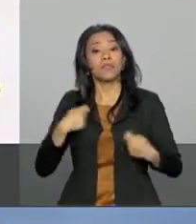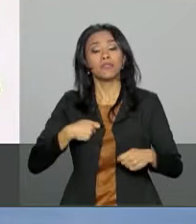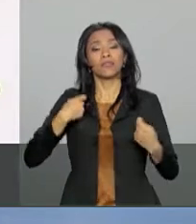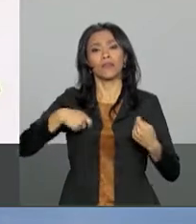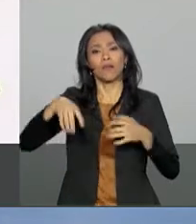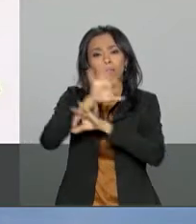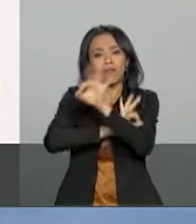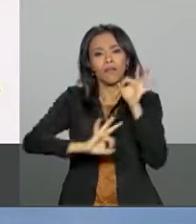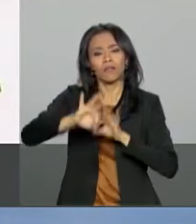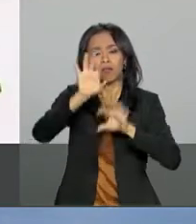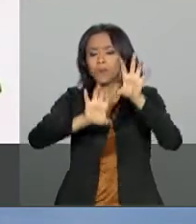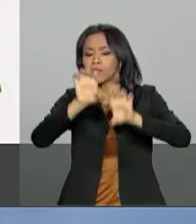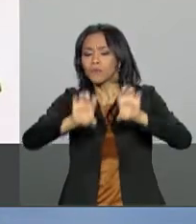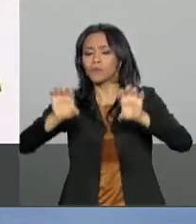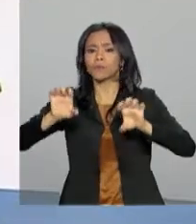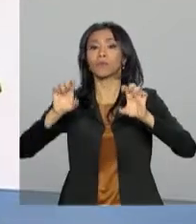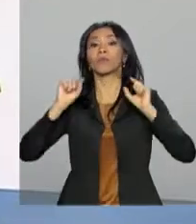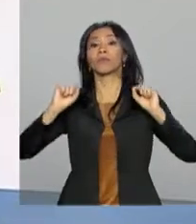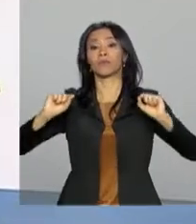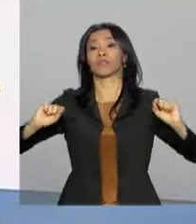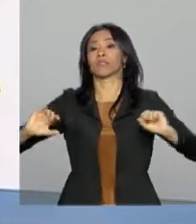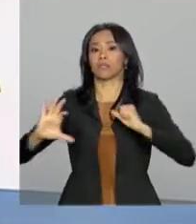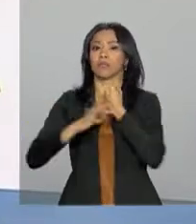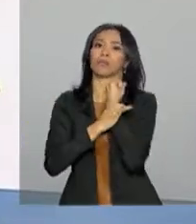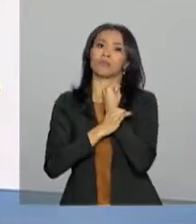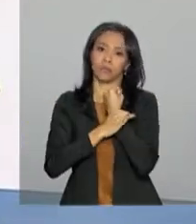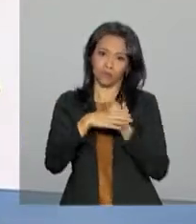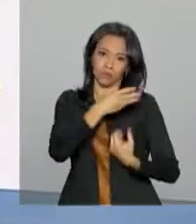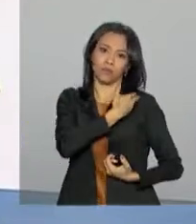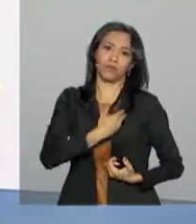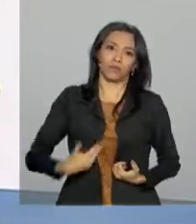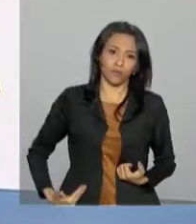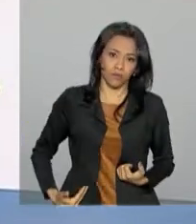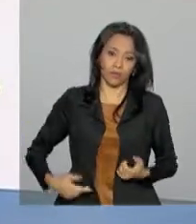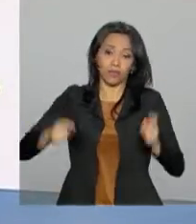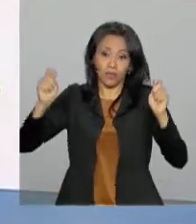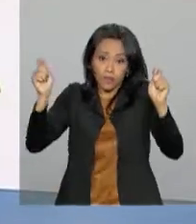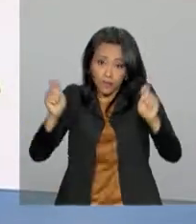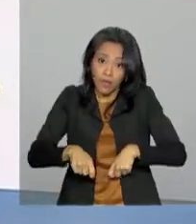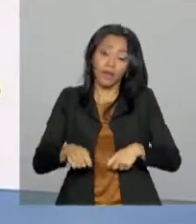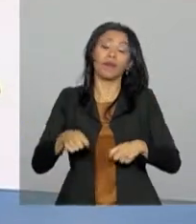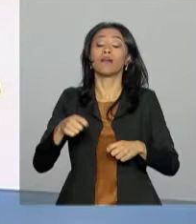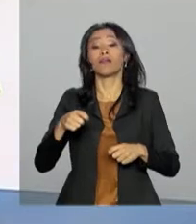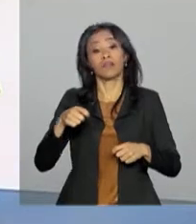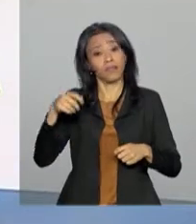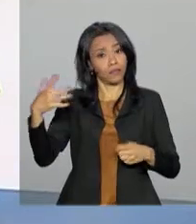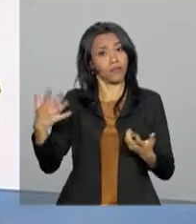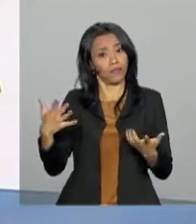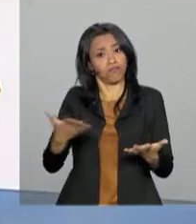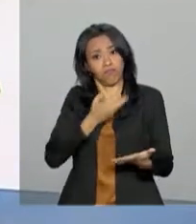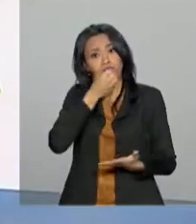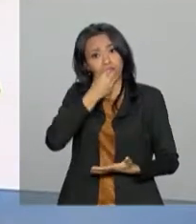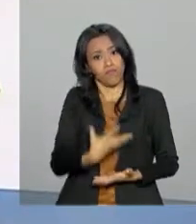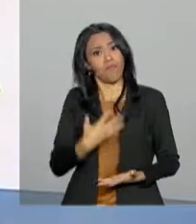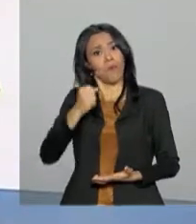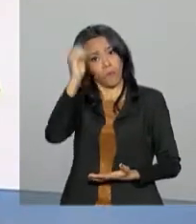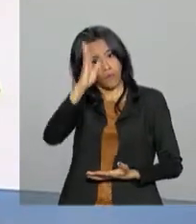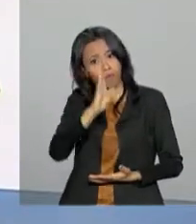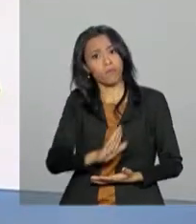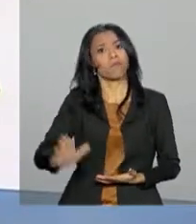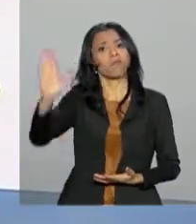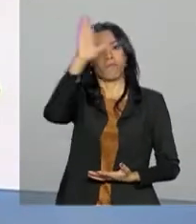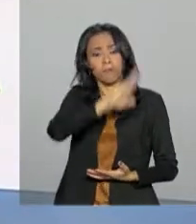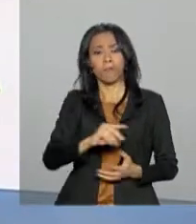aparelhamento da segurança pública. E isto pode efetivamente ser salutar para todo o país, porque a partir das